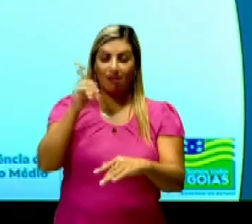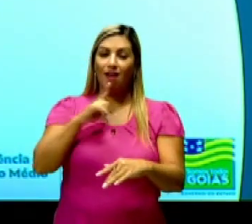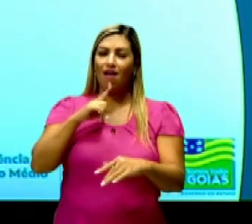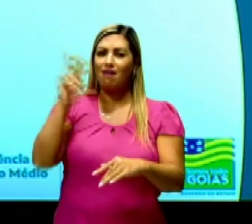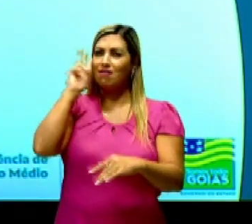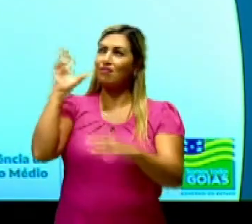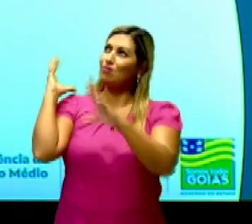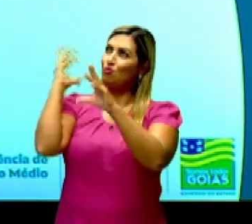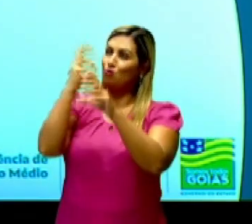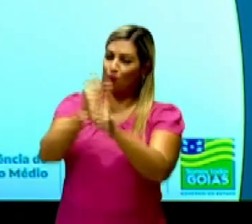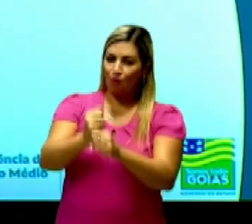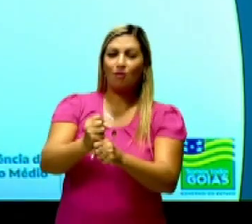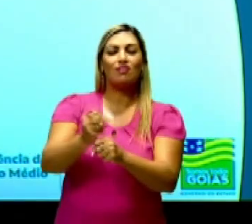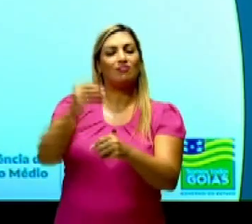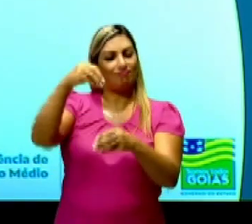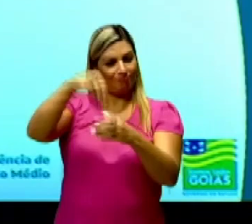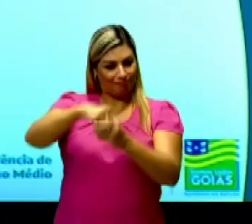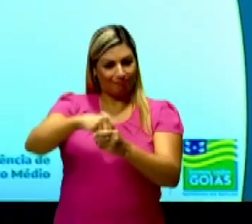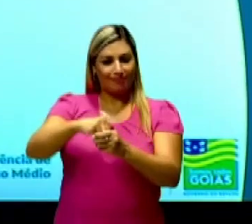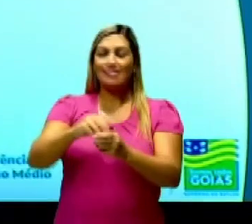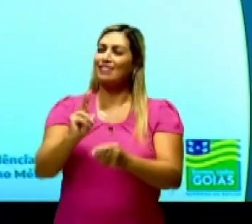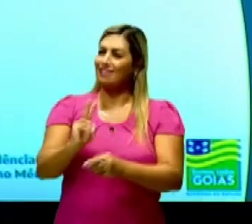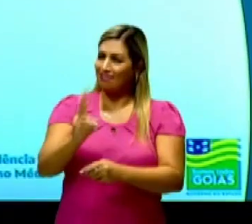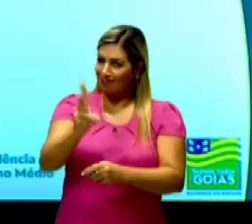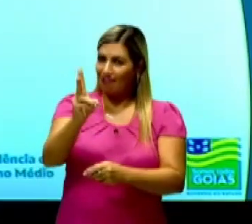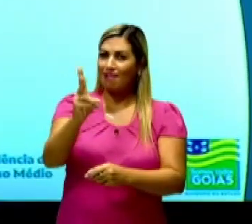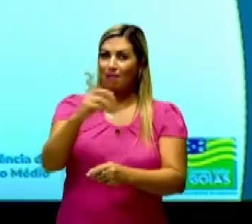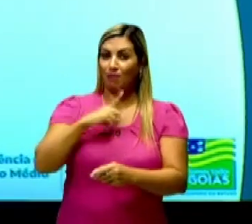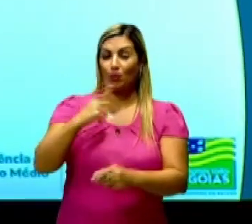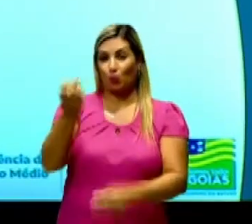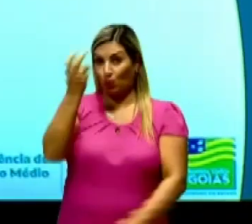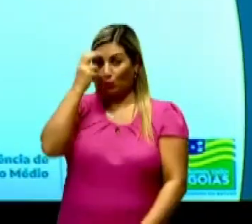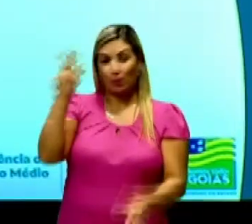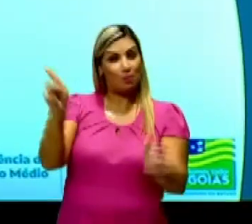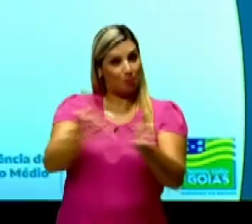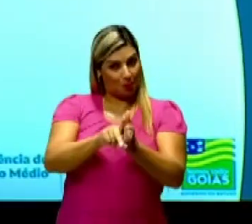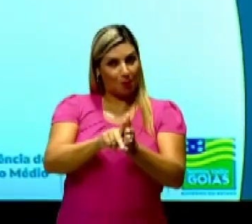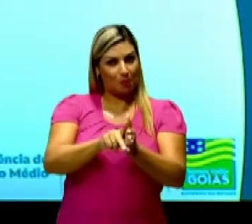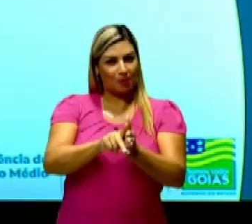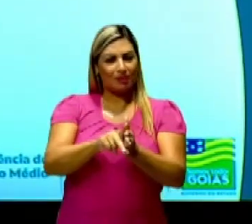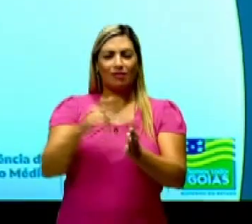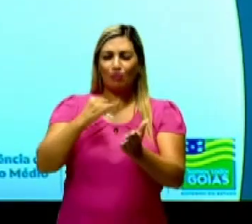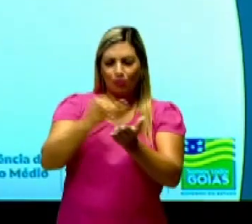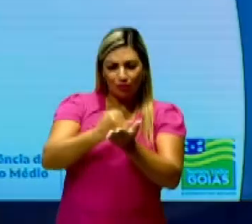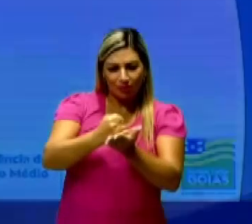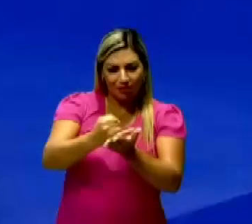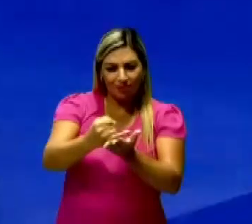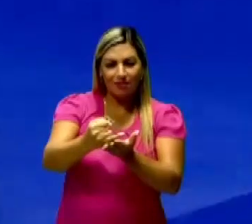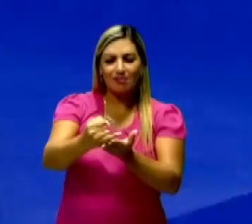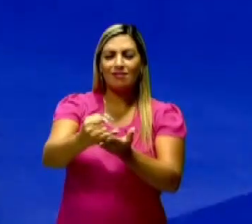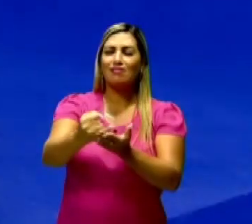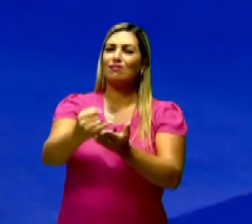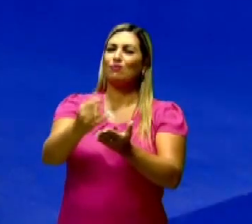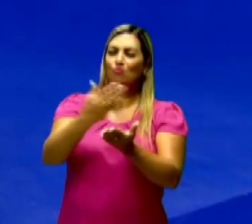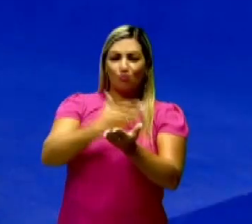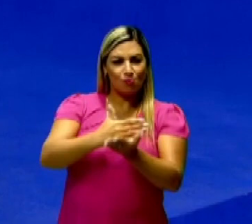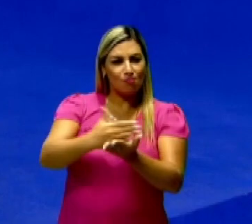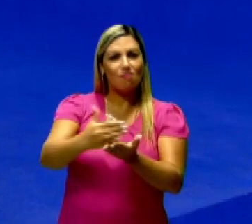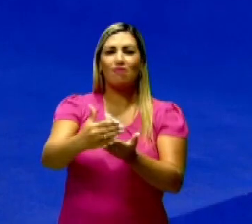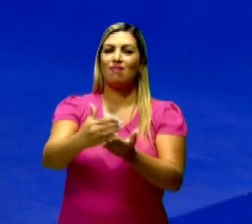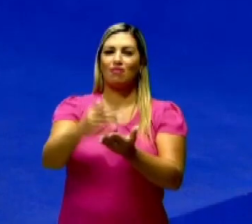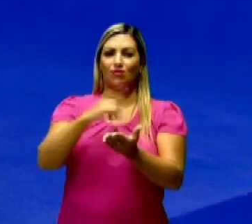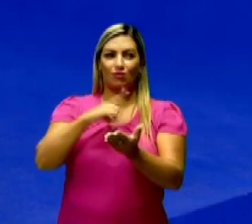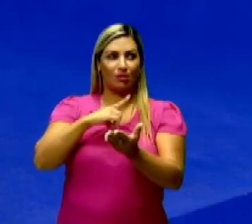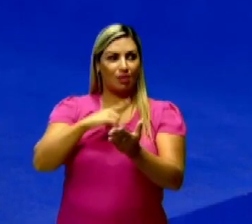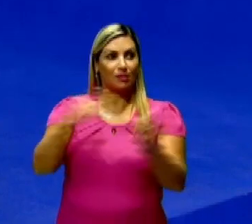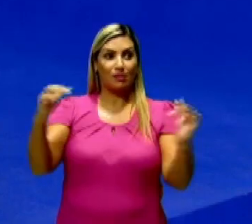gente vai ver que ela sempre fez parte da nossa cultura, tá? Então desde o início, desde o princípio, a gente tem aí